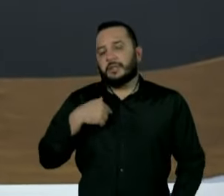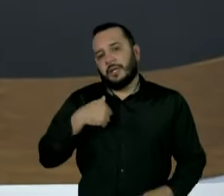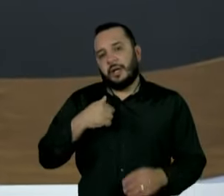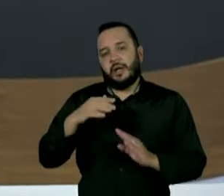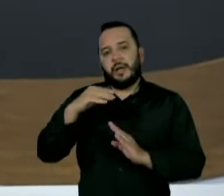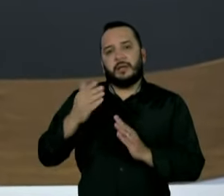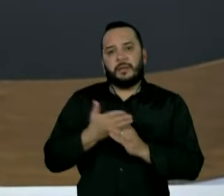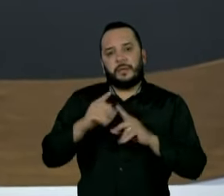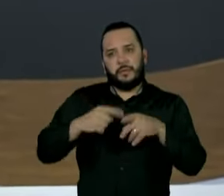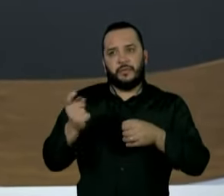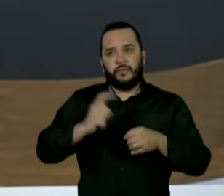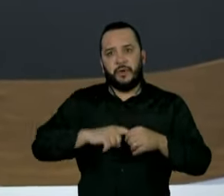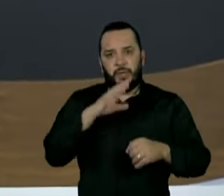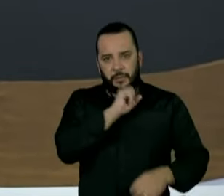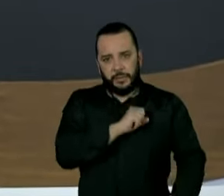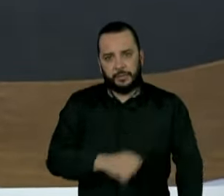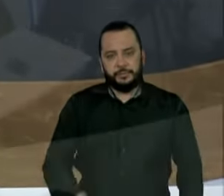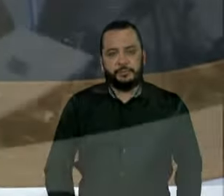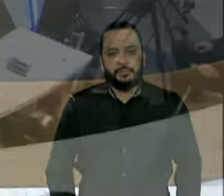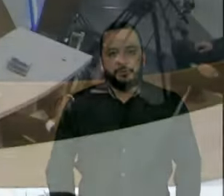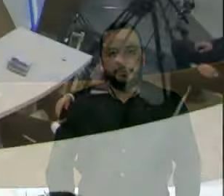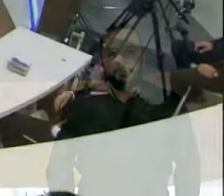e volta já, já. Não sai daí.